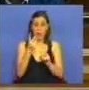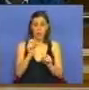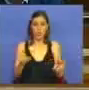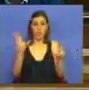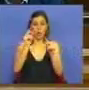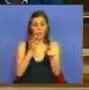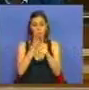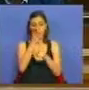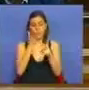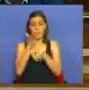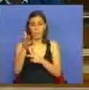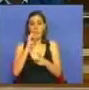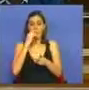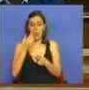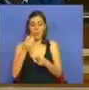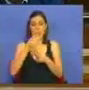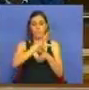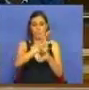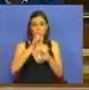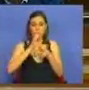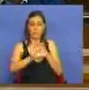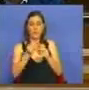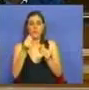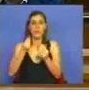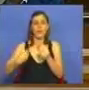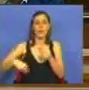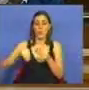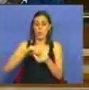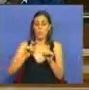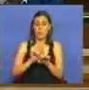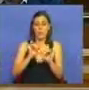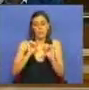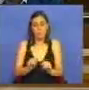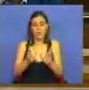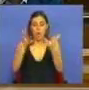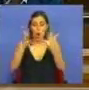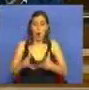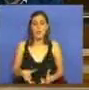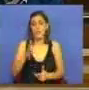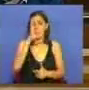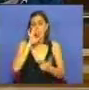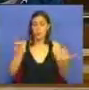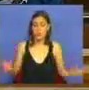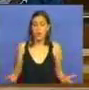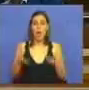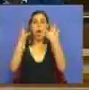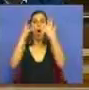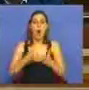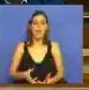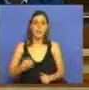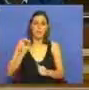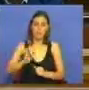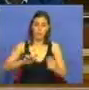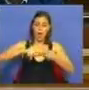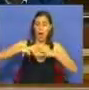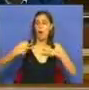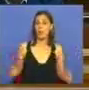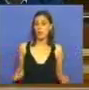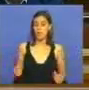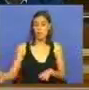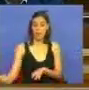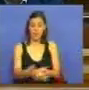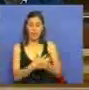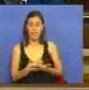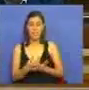vias de financiamento complementam a via do orçamento de Estado, dos orçamentos das autarquias, para além das